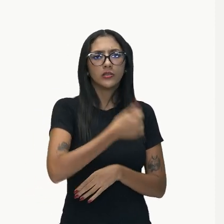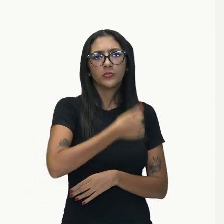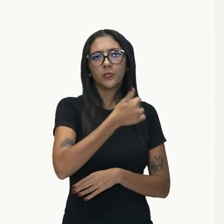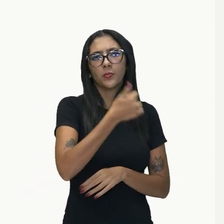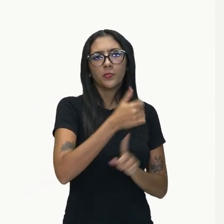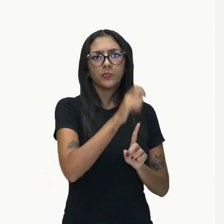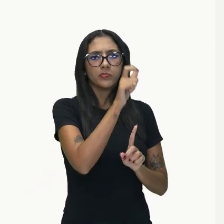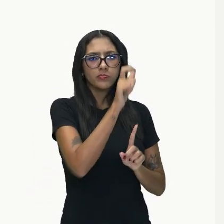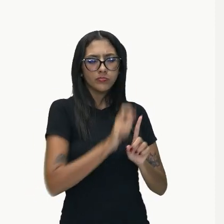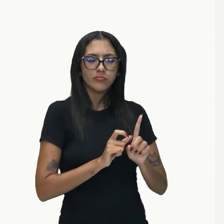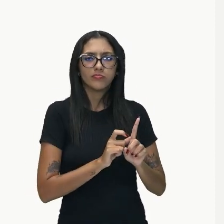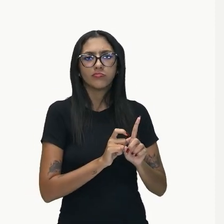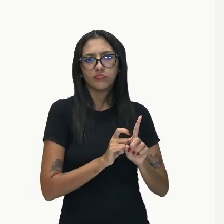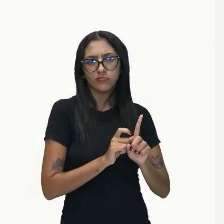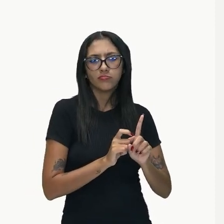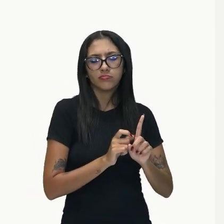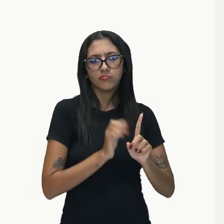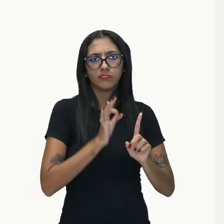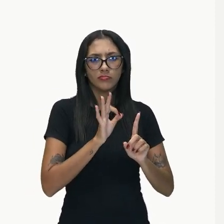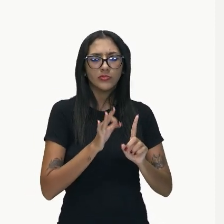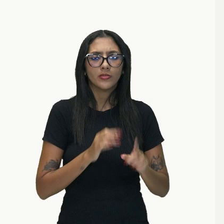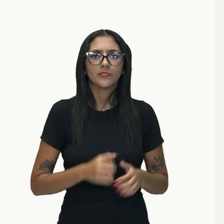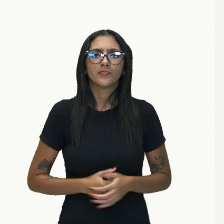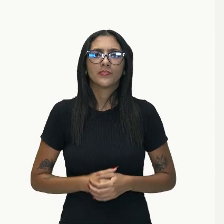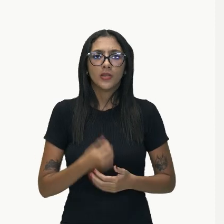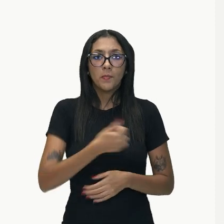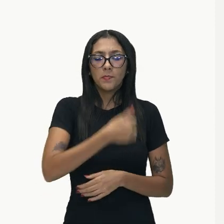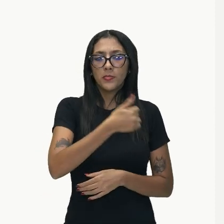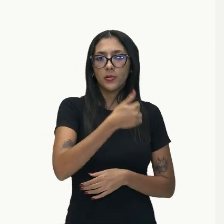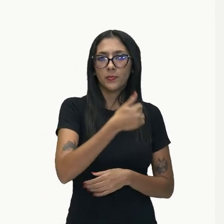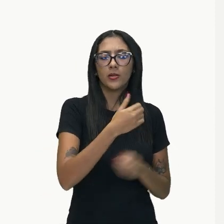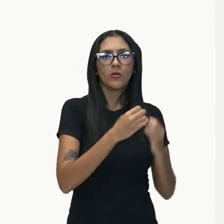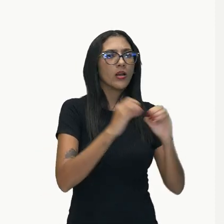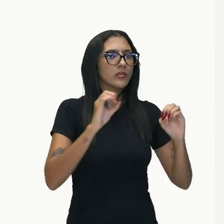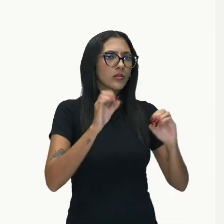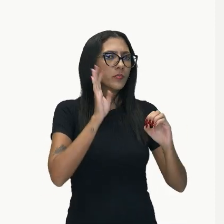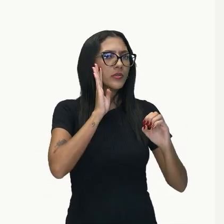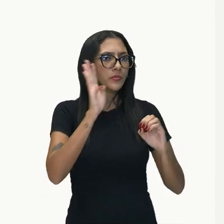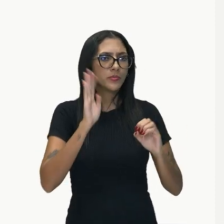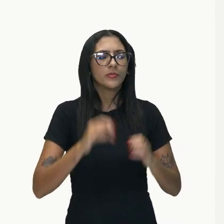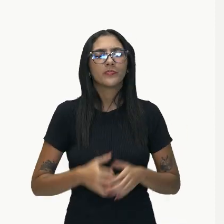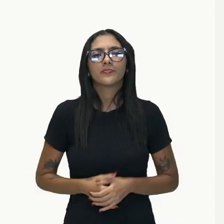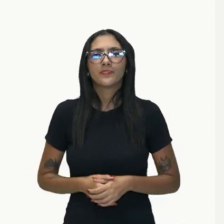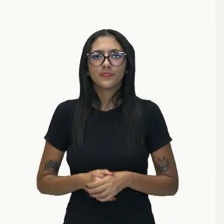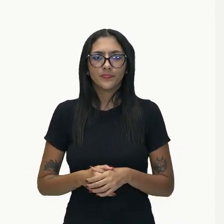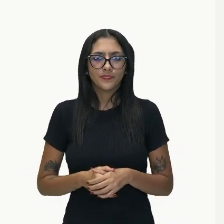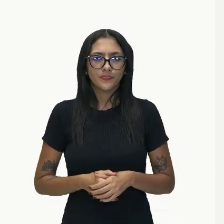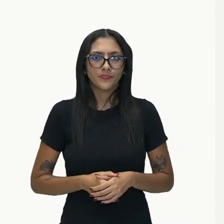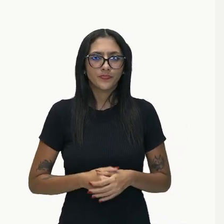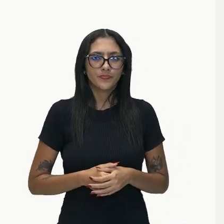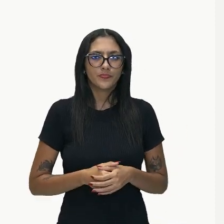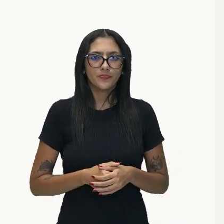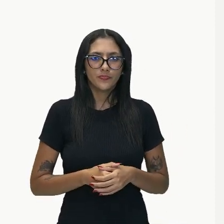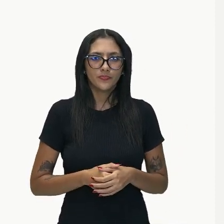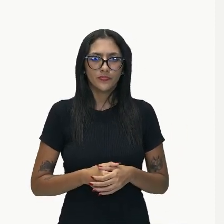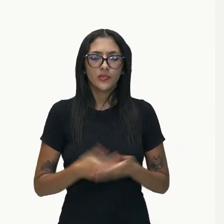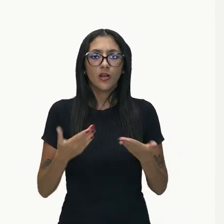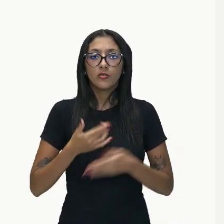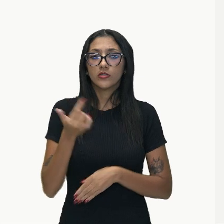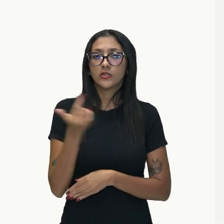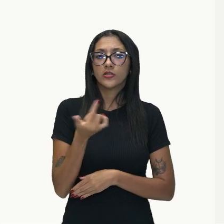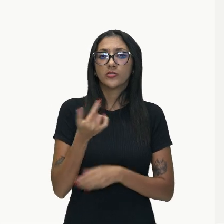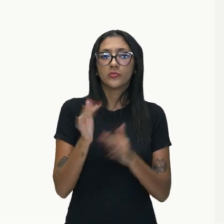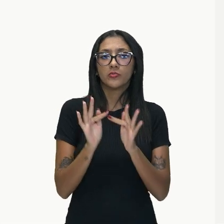atribui aí uma característica ao sujeito da oração, meu medo, ok, pessoal? O melhor é que